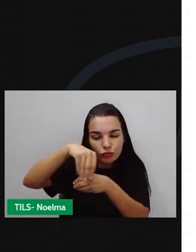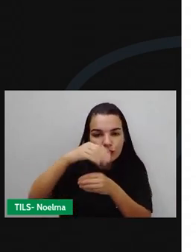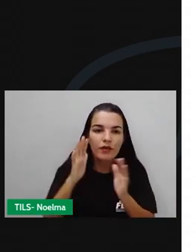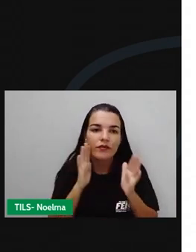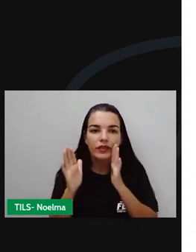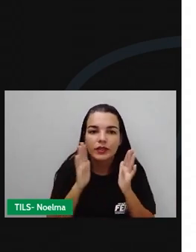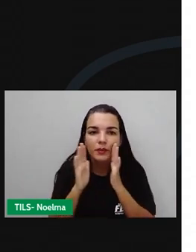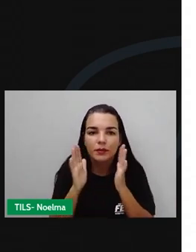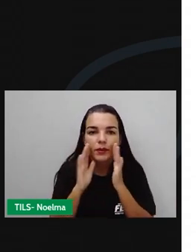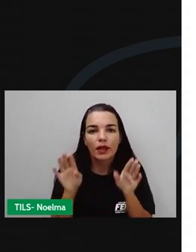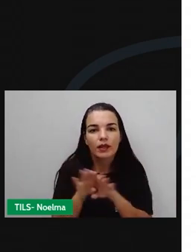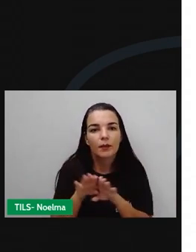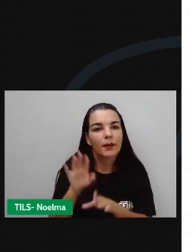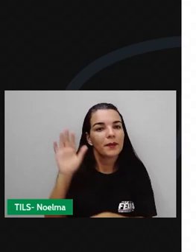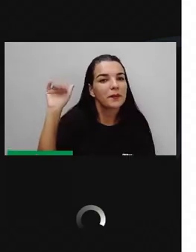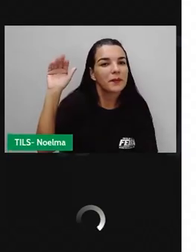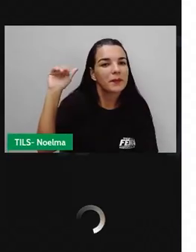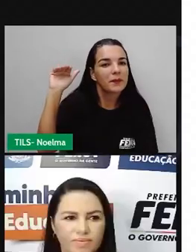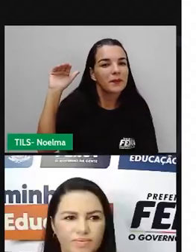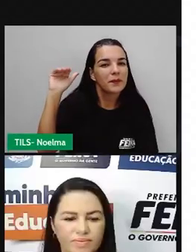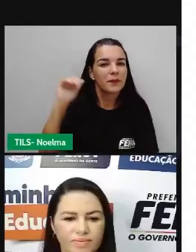agora eu vou terminar a minha foca. Tchau, tchau!